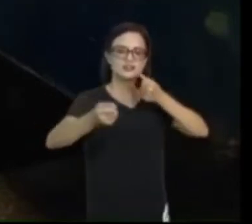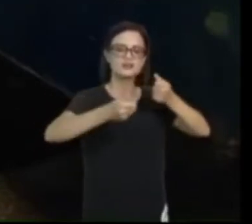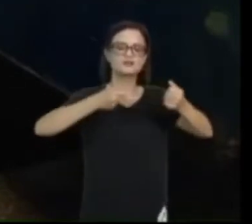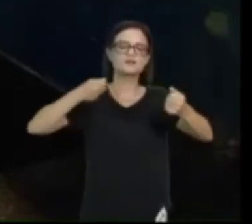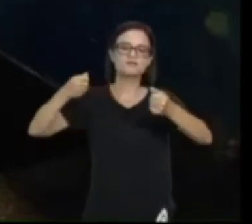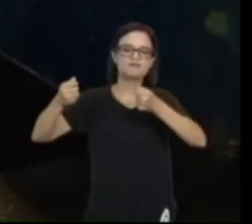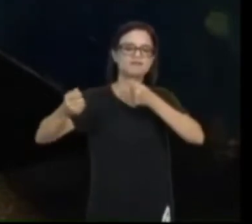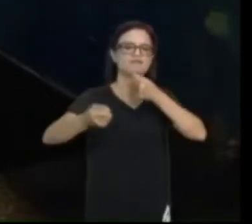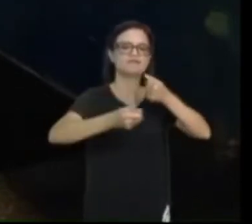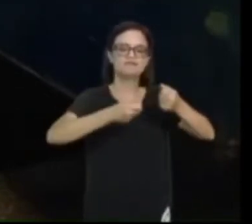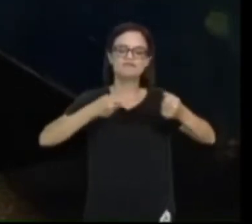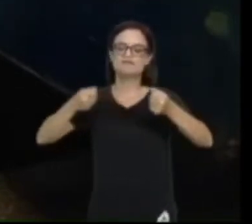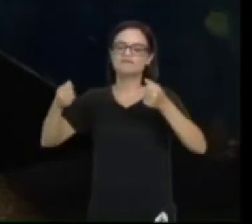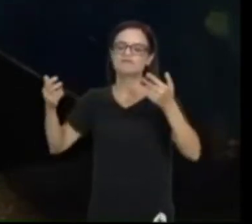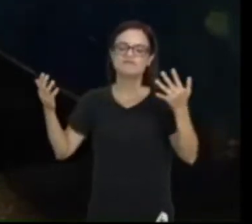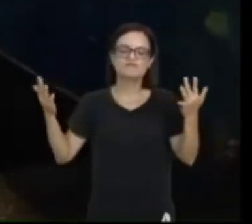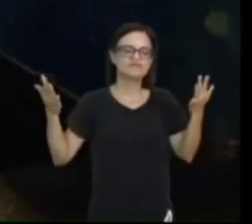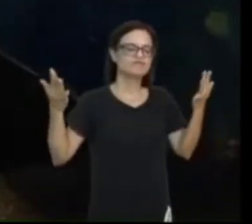Aleluia